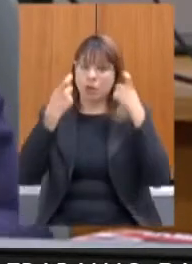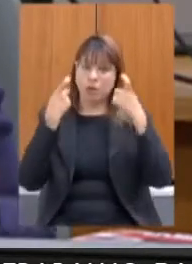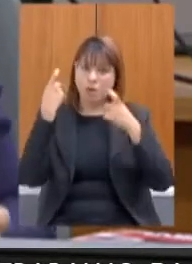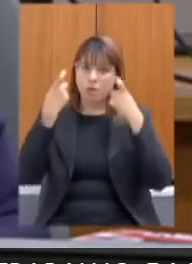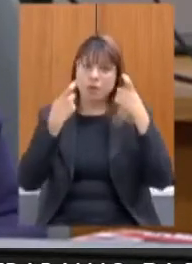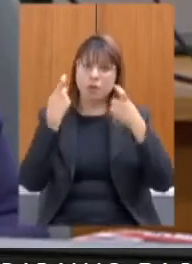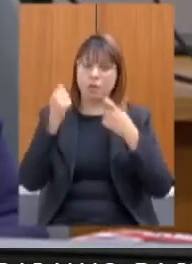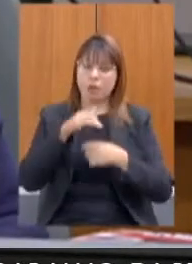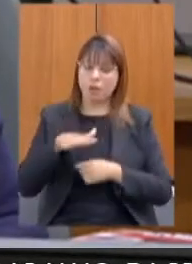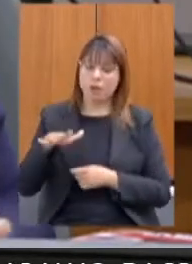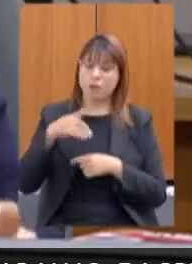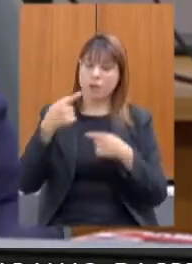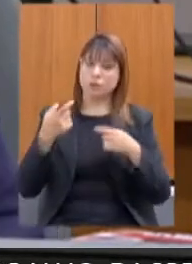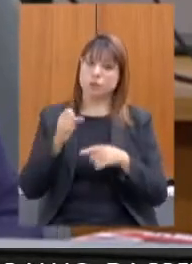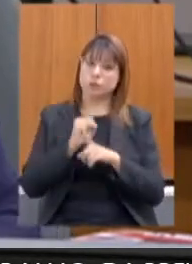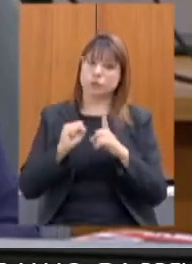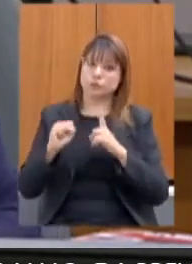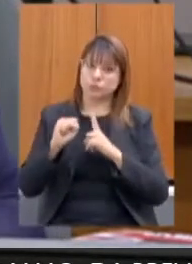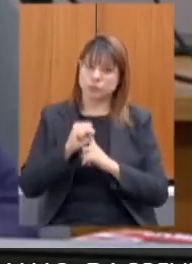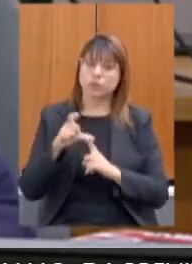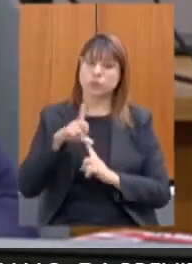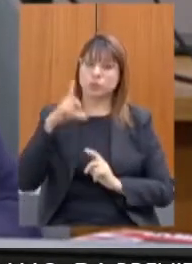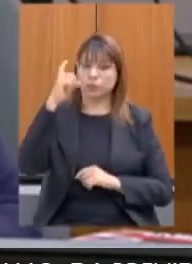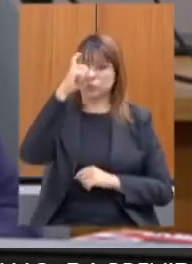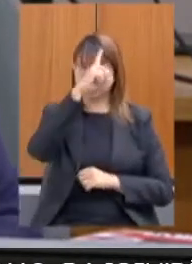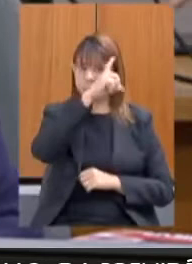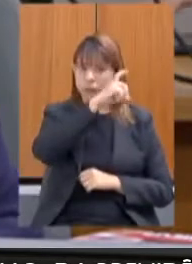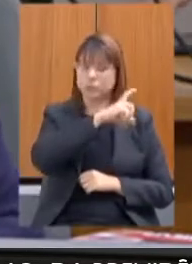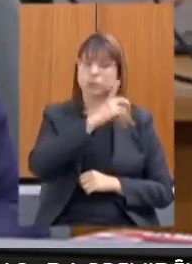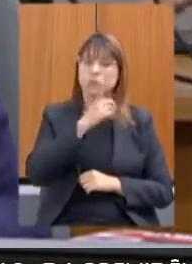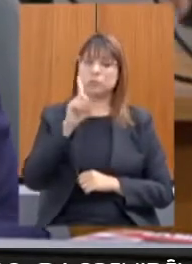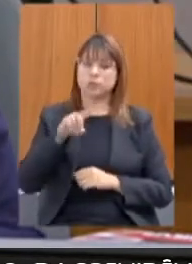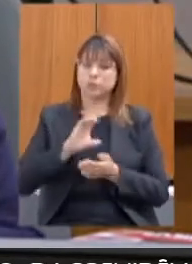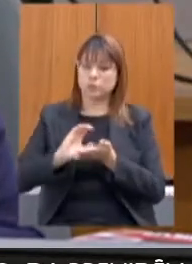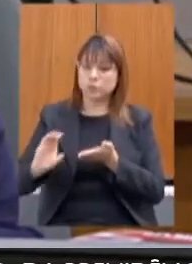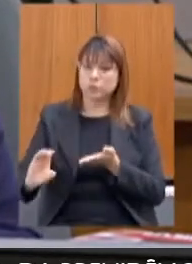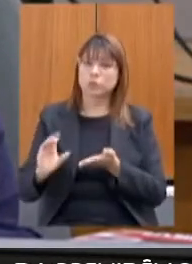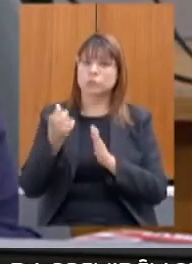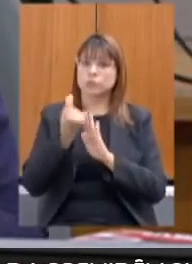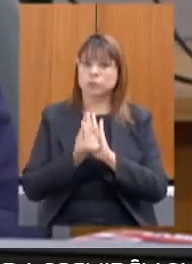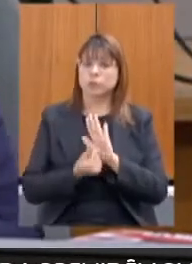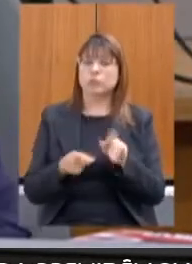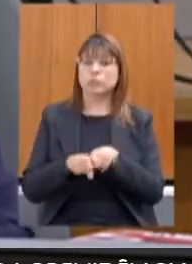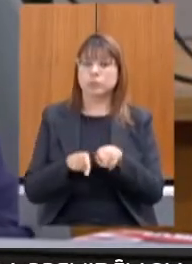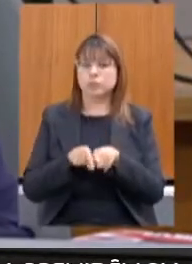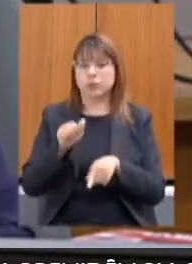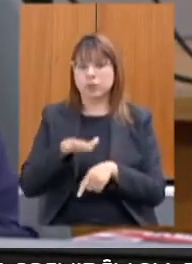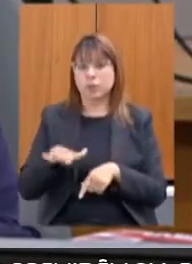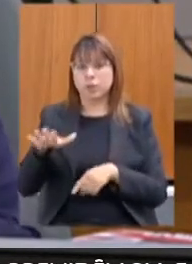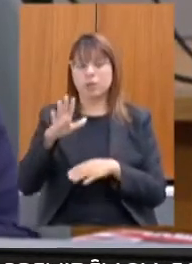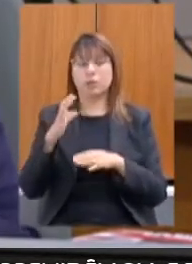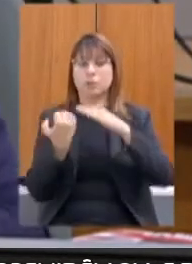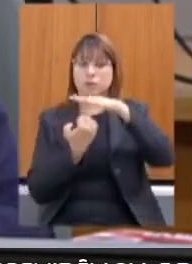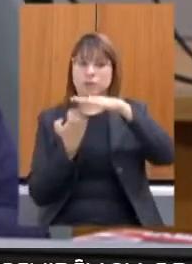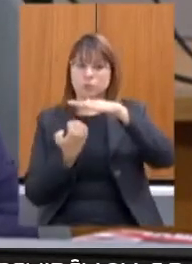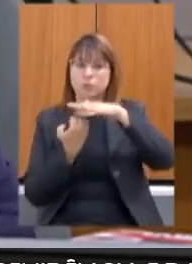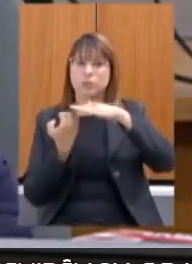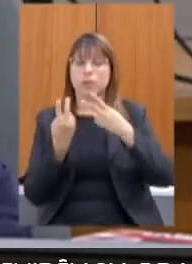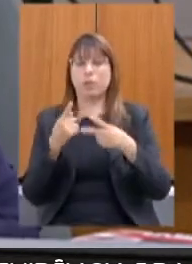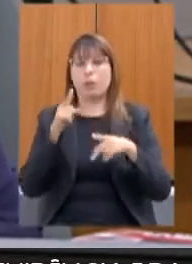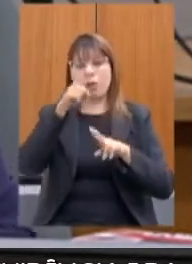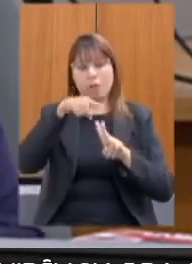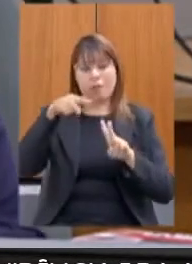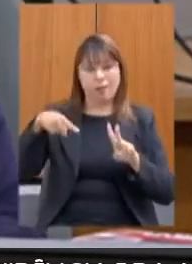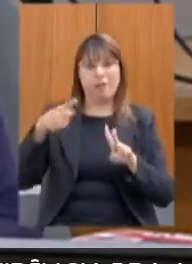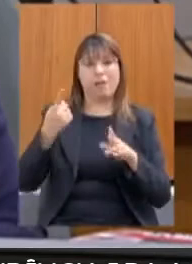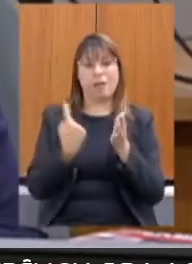para as áreas sociais, uma grande dificuldade de recurso e de orçamento e para a área empresarial, como é esse acordo com a